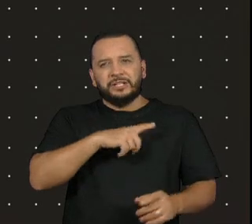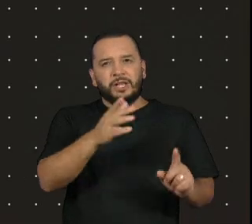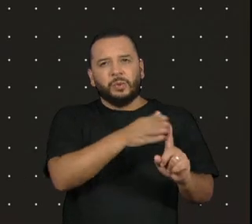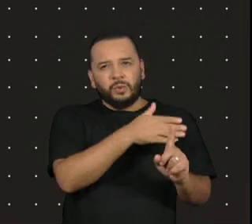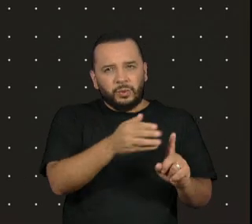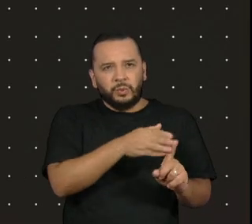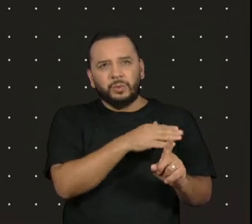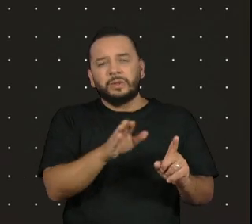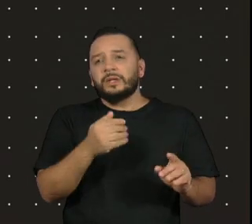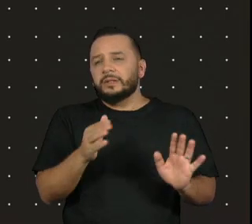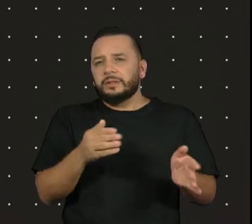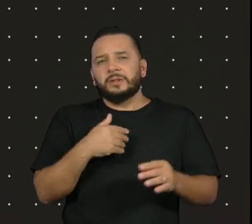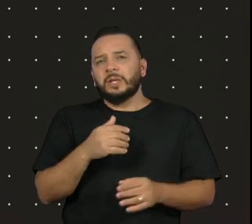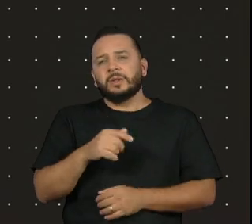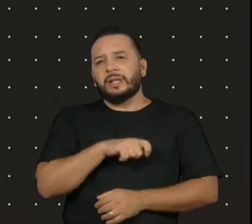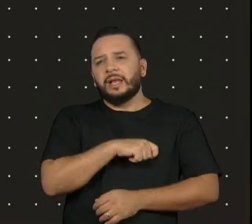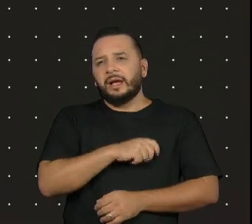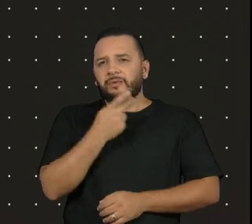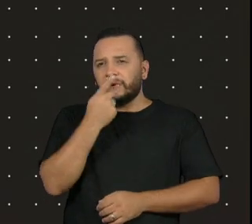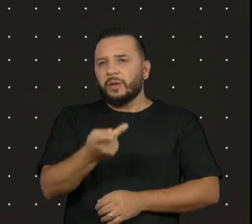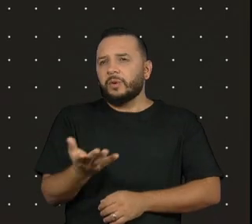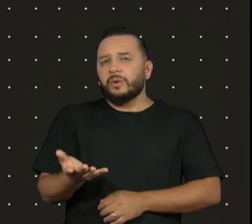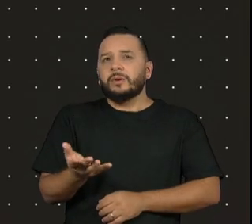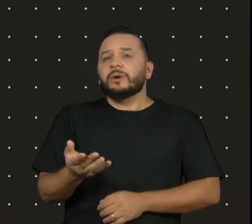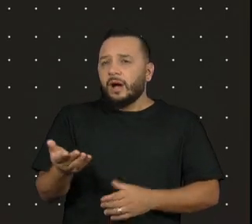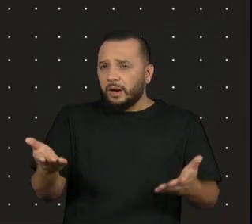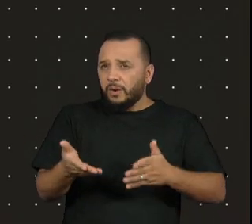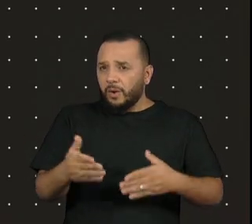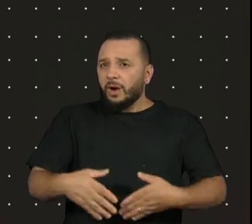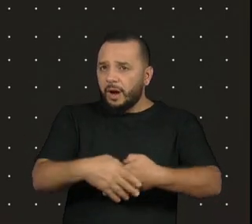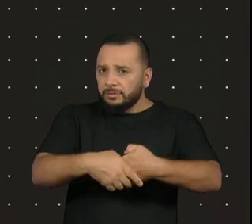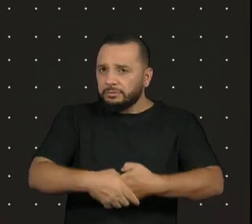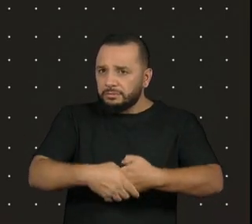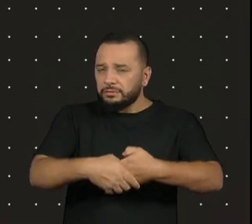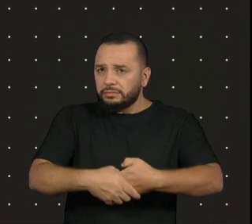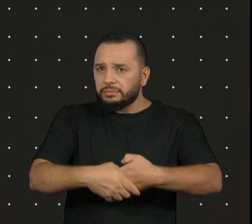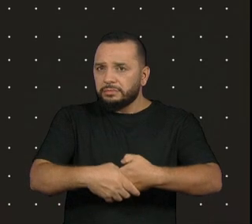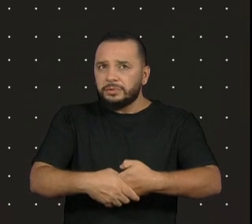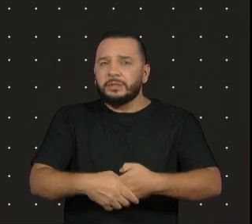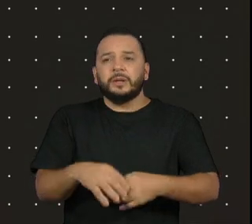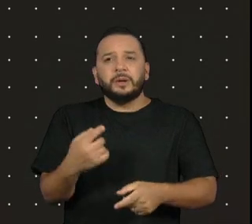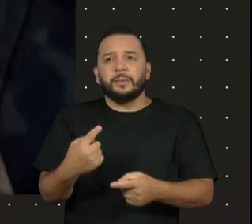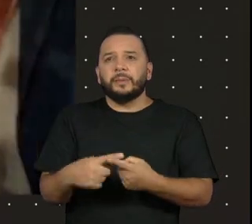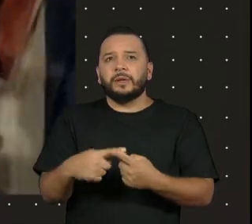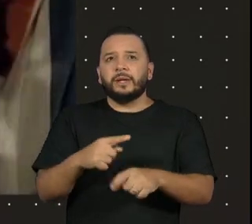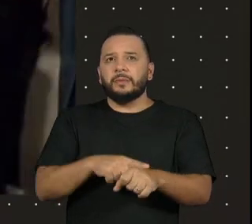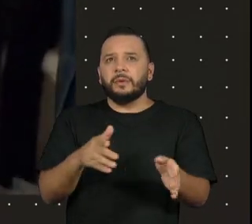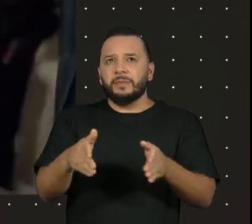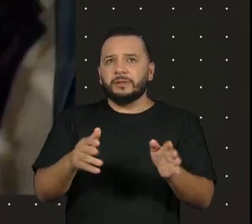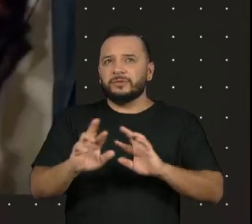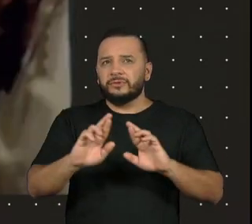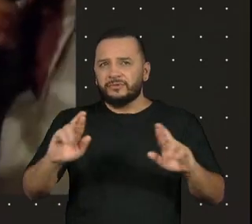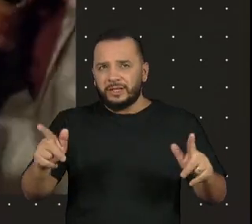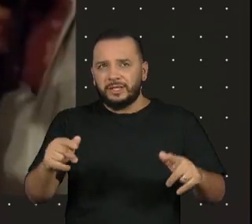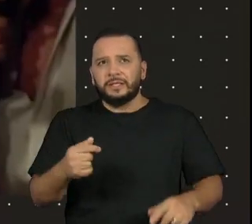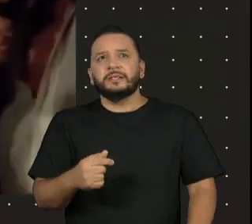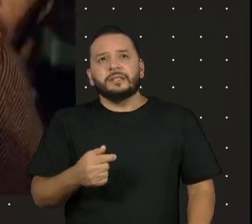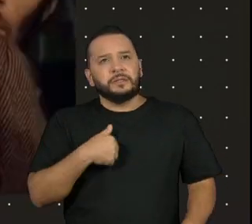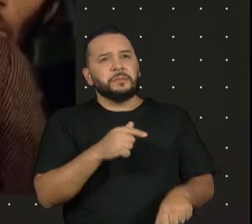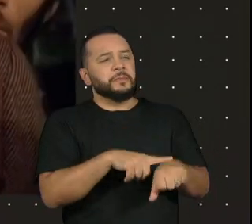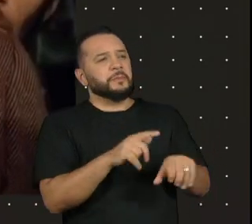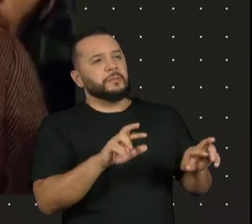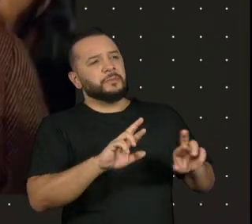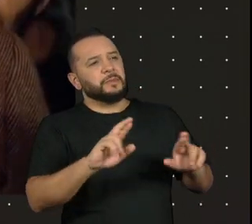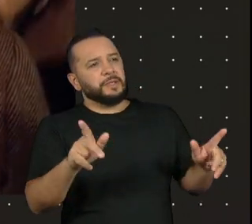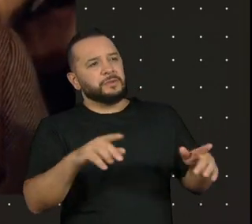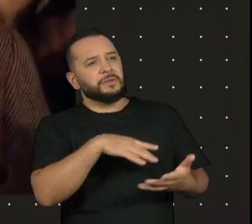e o delegado diz, olha, agora a gente se dá as mãos porque os tempos são outros. Nós hoje vivemos um momento de